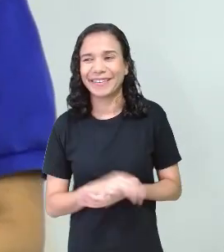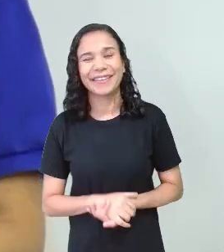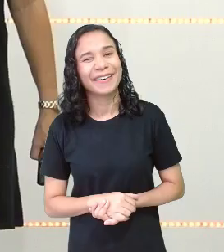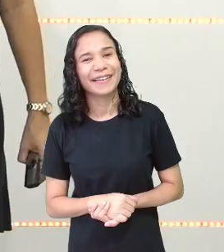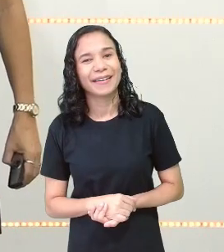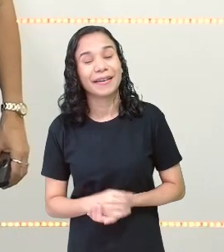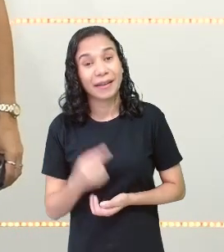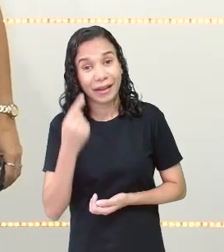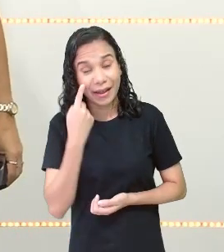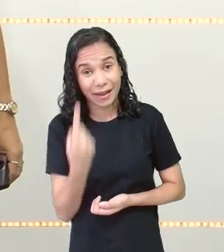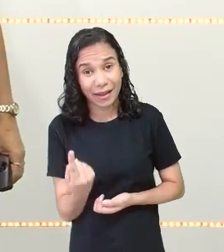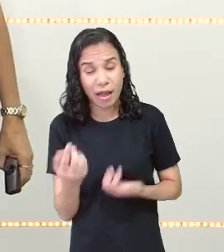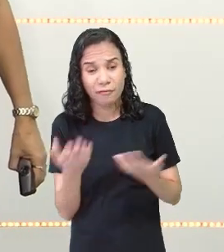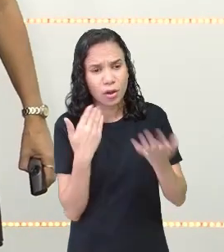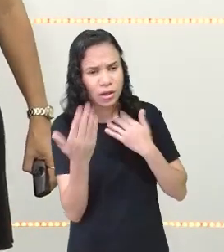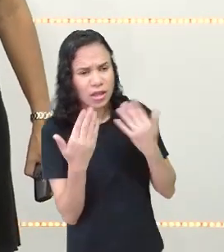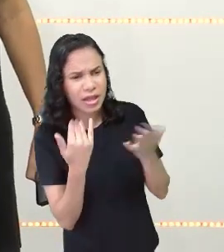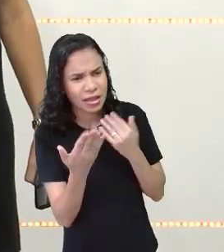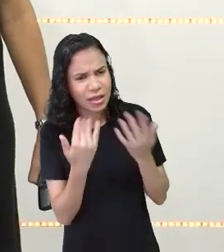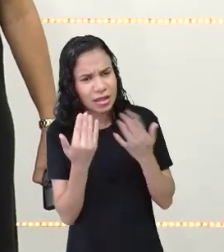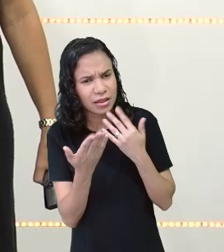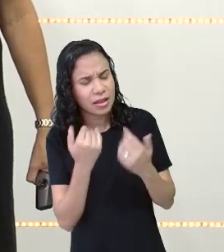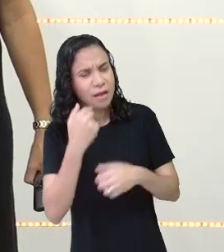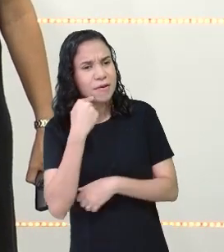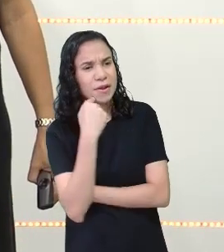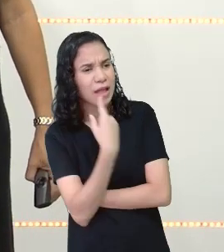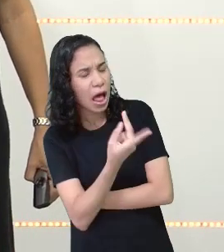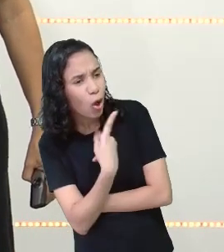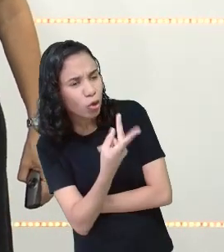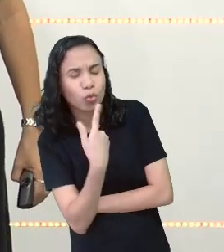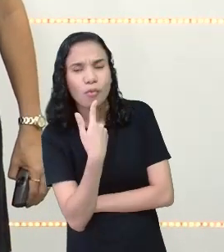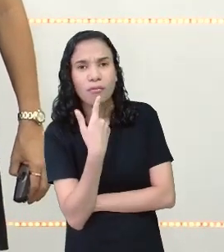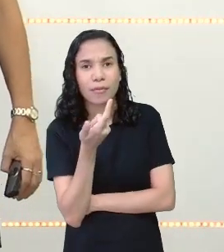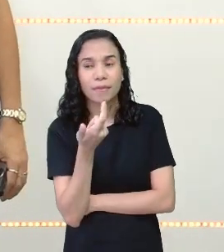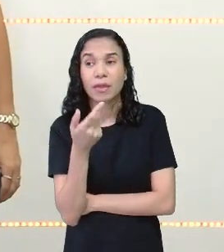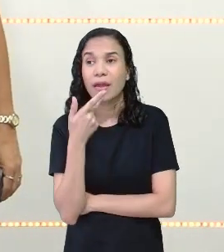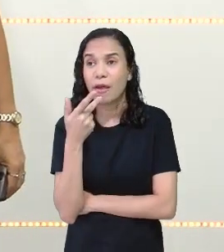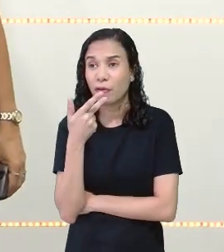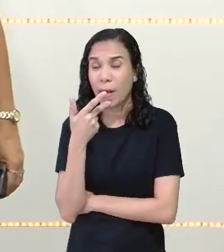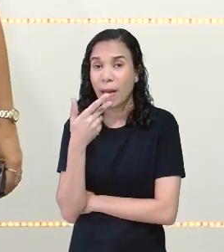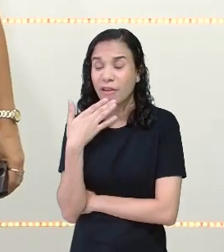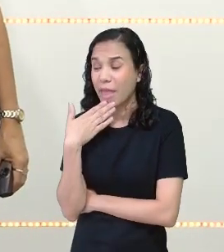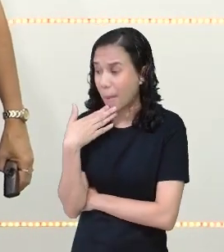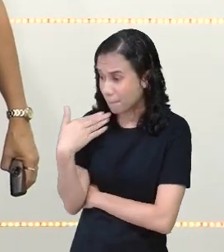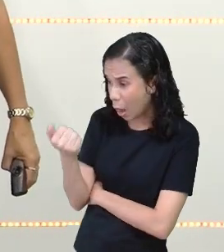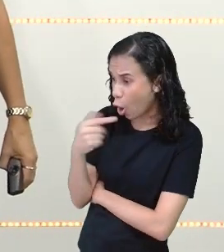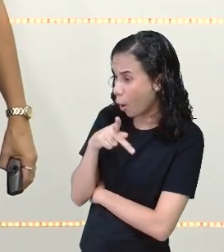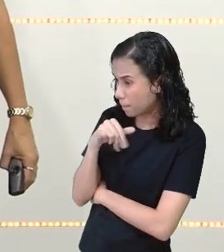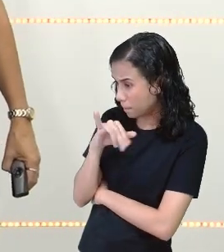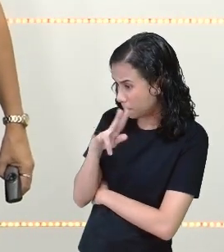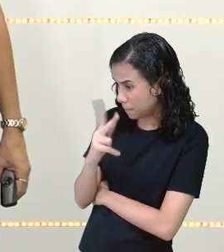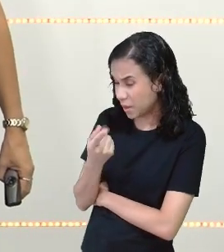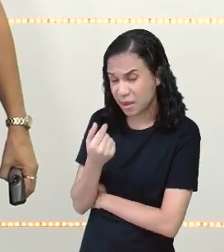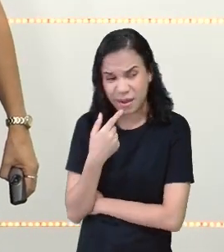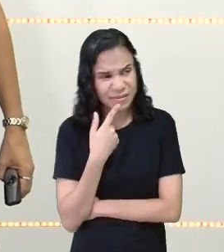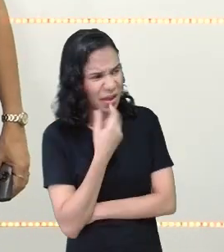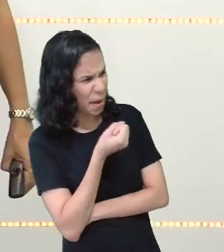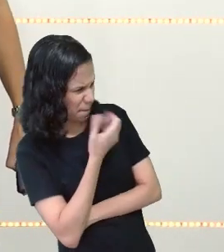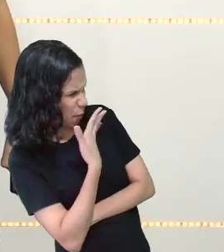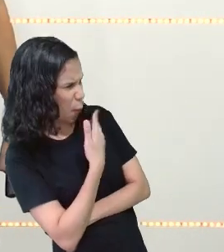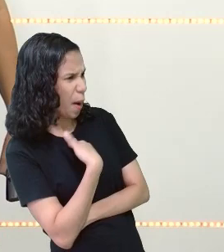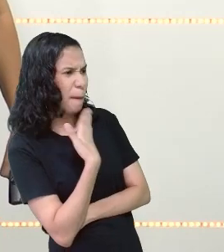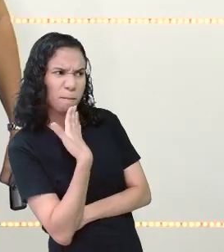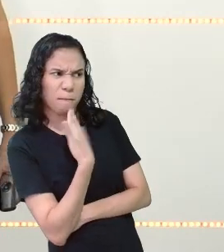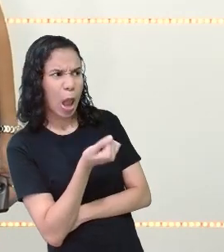Aí, Miguel, ficou essa conversa entre nós duas, sabe? Eu dizia que preferia pinha, ela dizia, ai, será que pinha é boa?